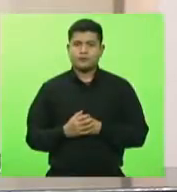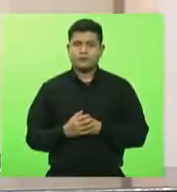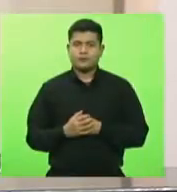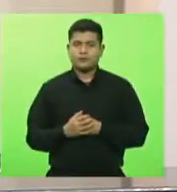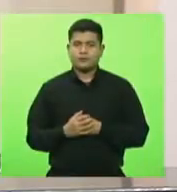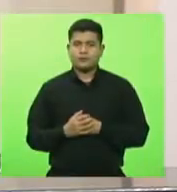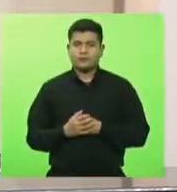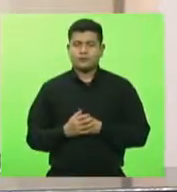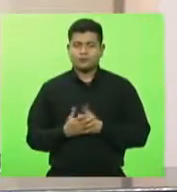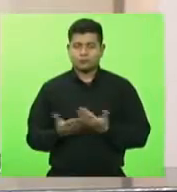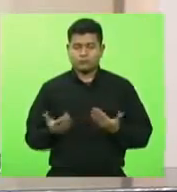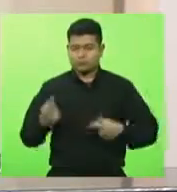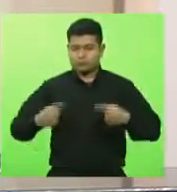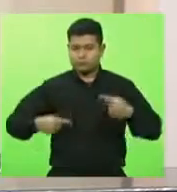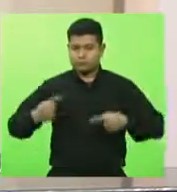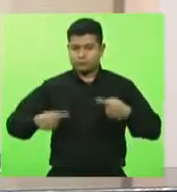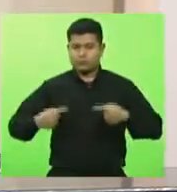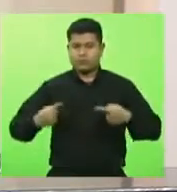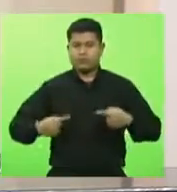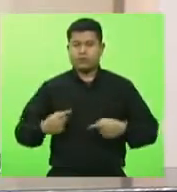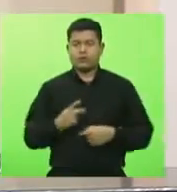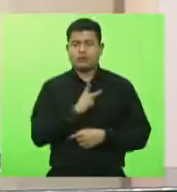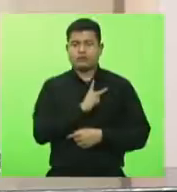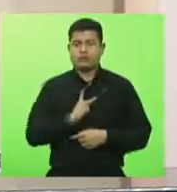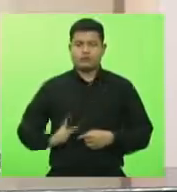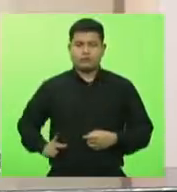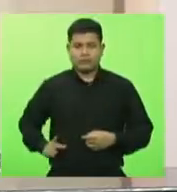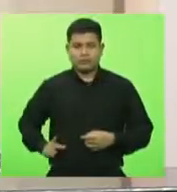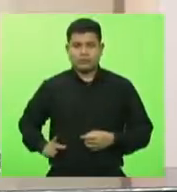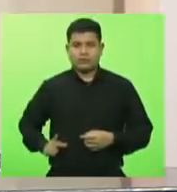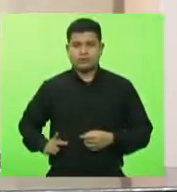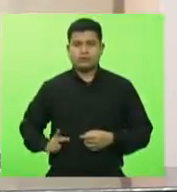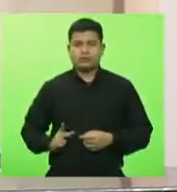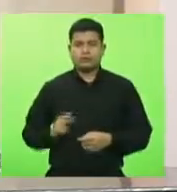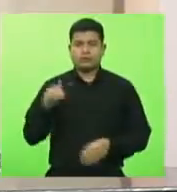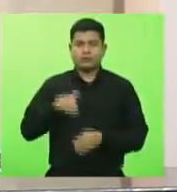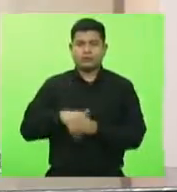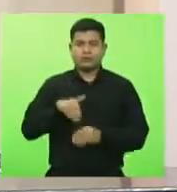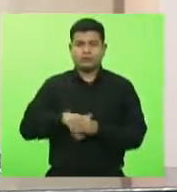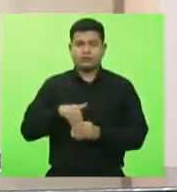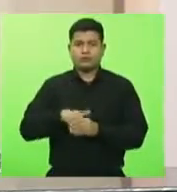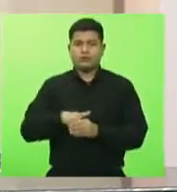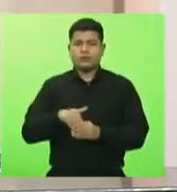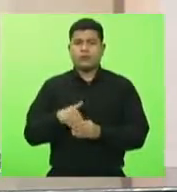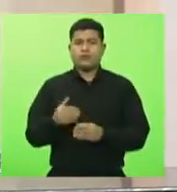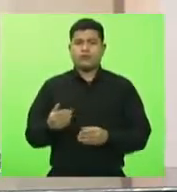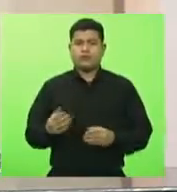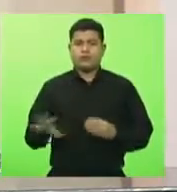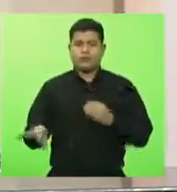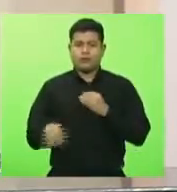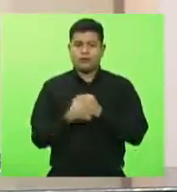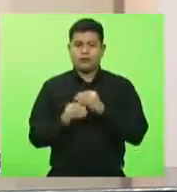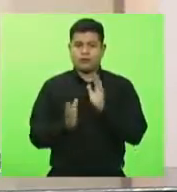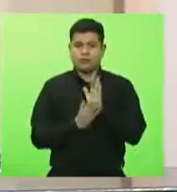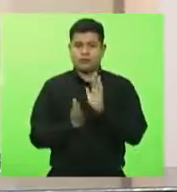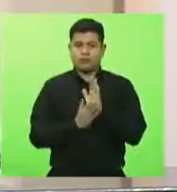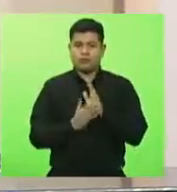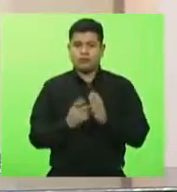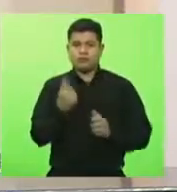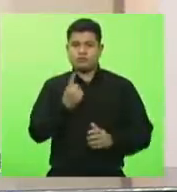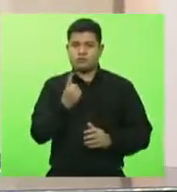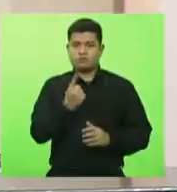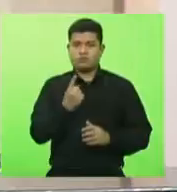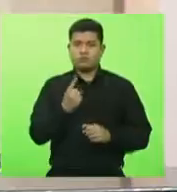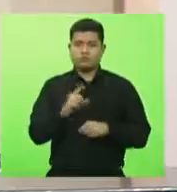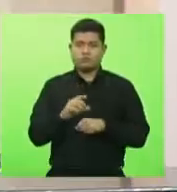Conforme deliberação da presidência desta Casa, a discussão e votação da proposta de emenda constitucional 1 foi retirada de